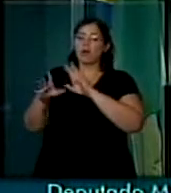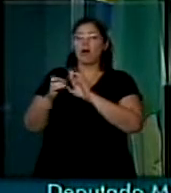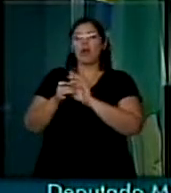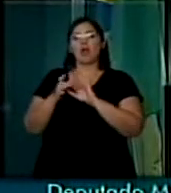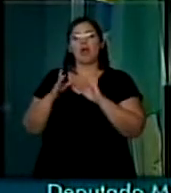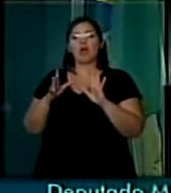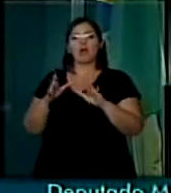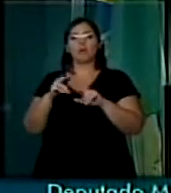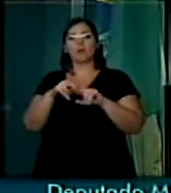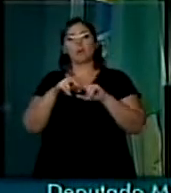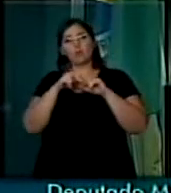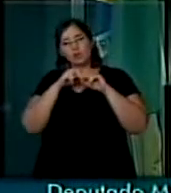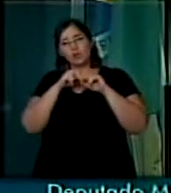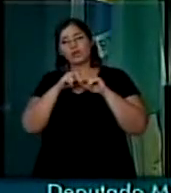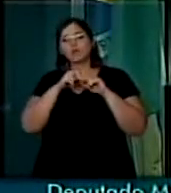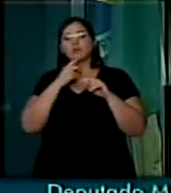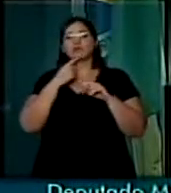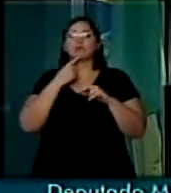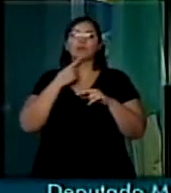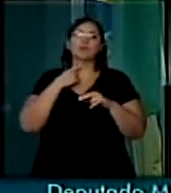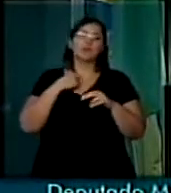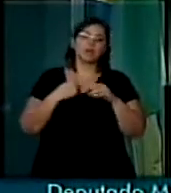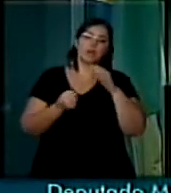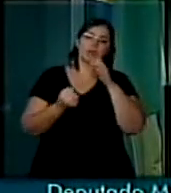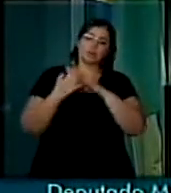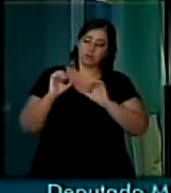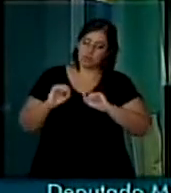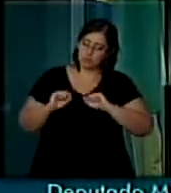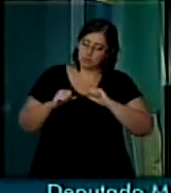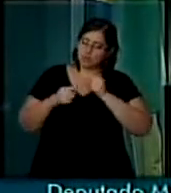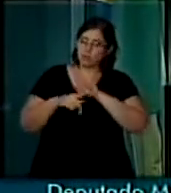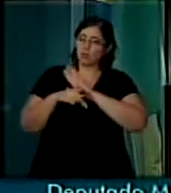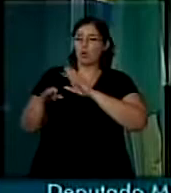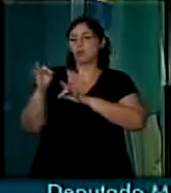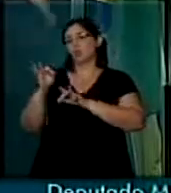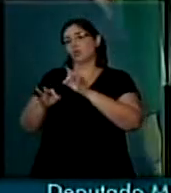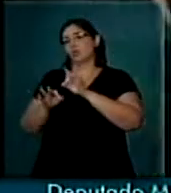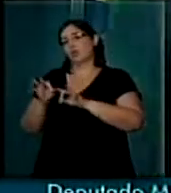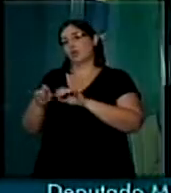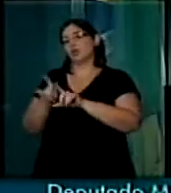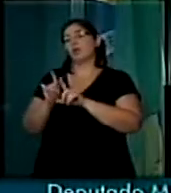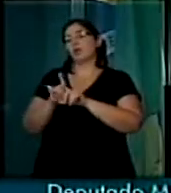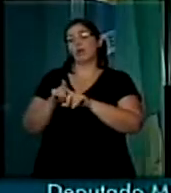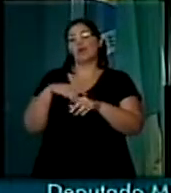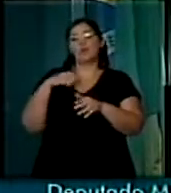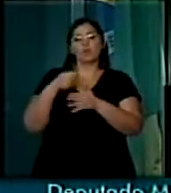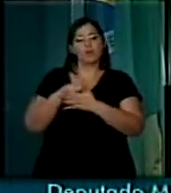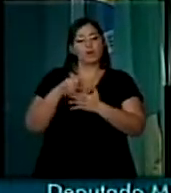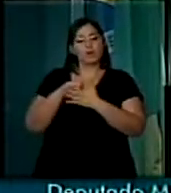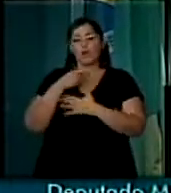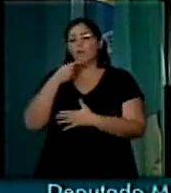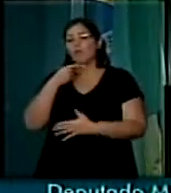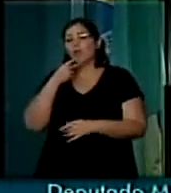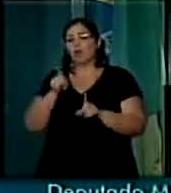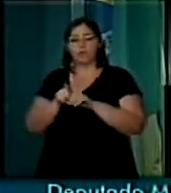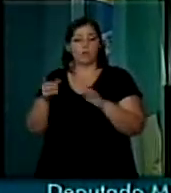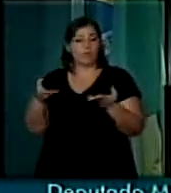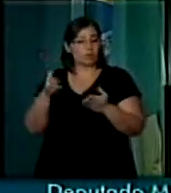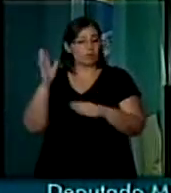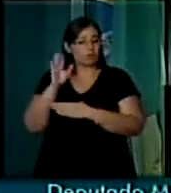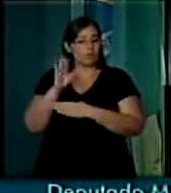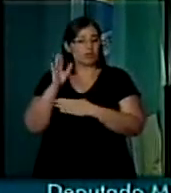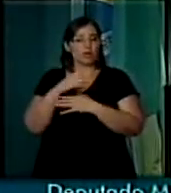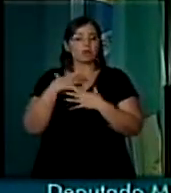graças a essa iniciativa, a essa disposição. E eu não poderia deixar, nesta tarde,